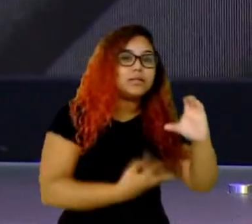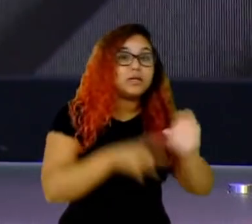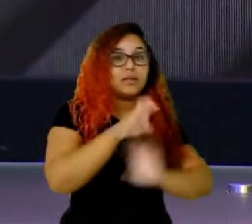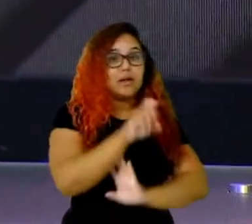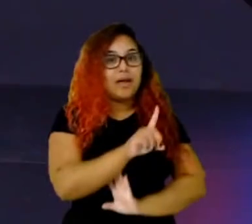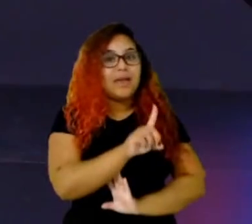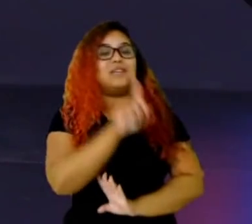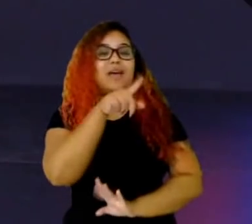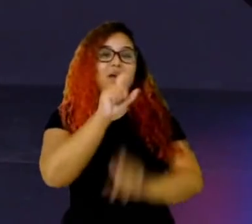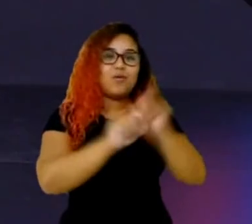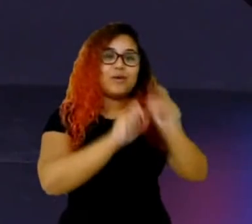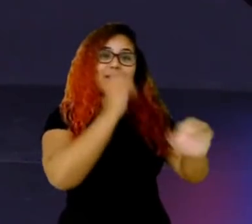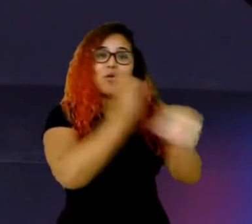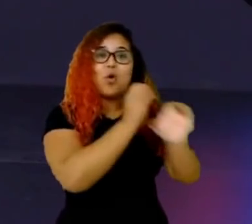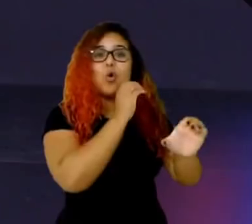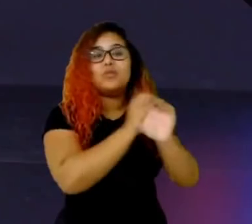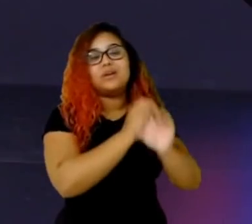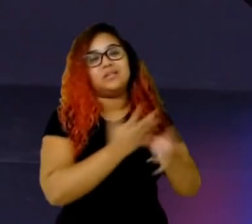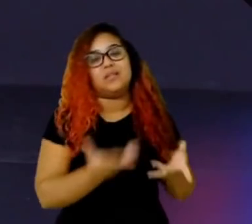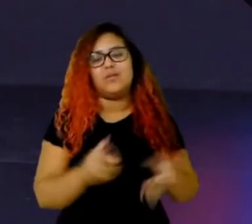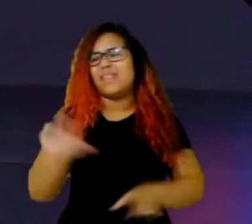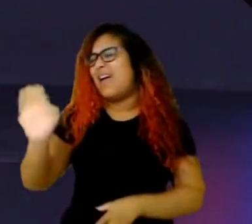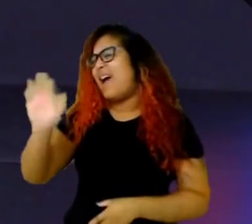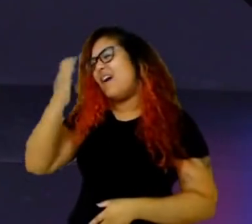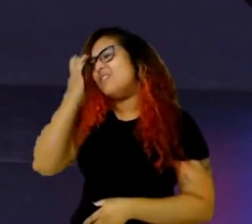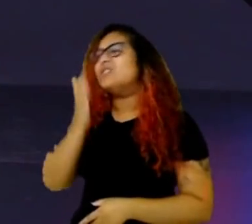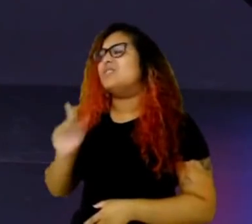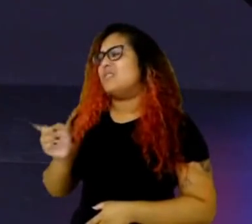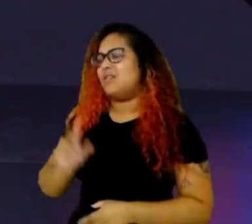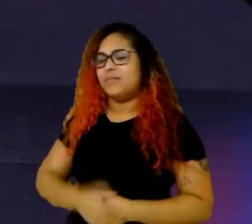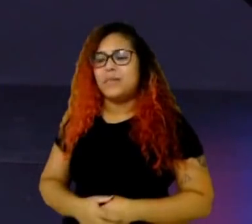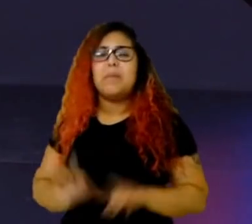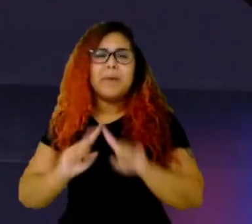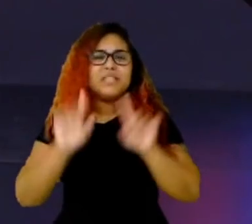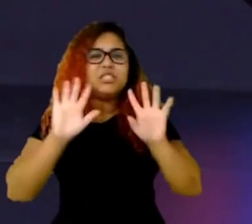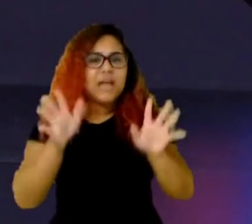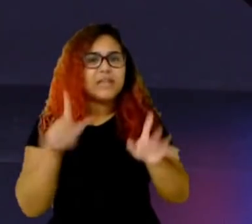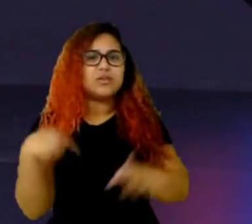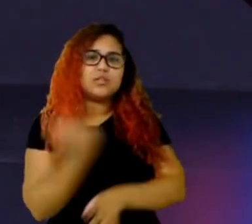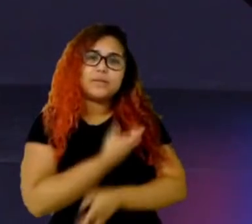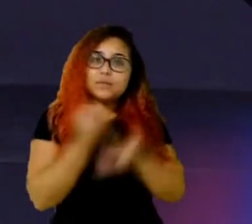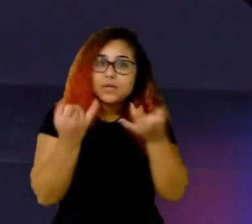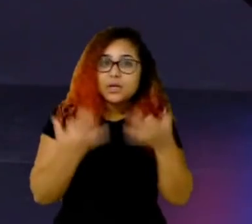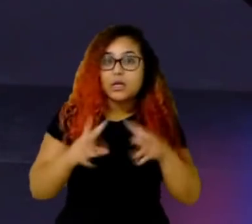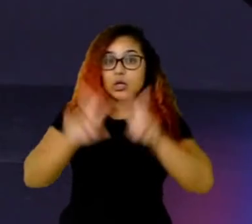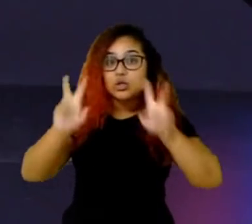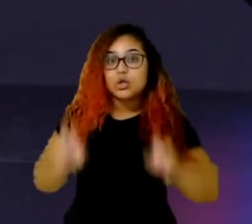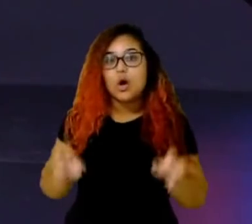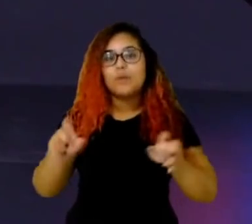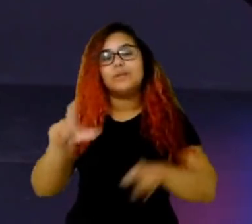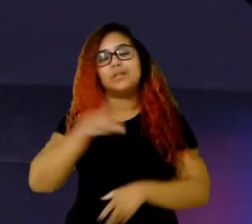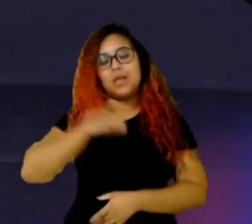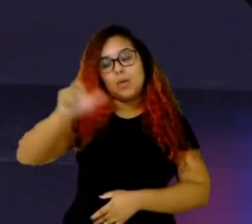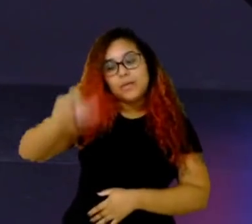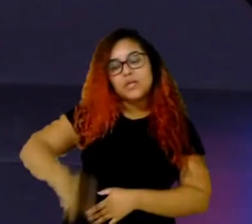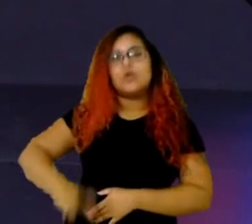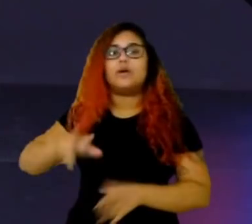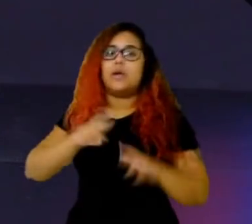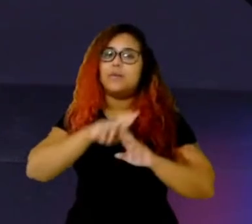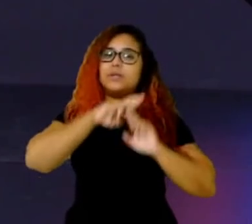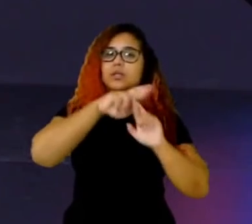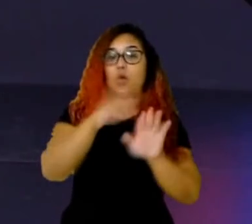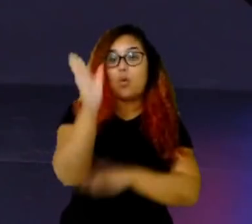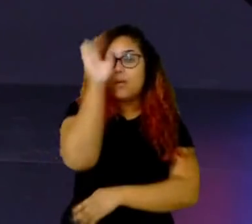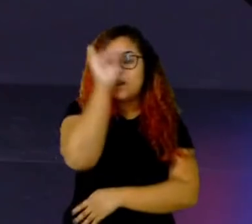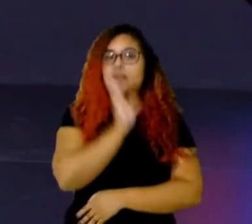barão. Se liga só, já que a gente tá falando disso, um cara que representou muitas vezes o Brasil lá fora como treinador e vai responder essa pergunta pra gente aqui agora.